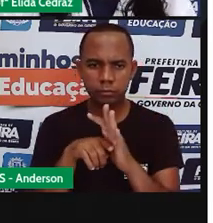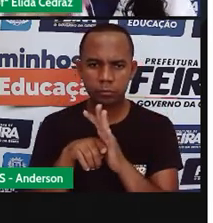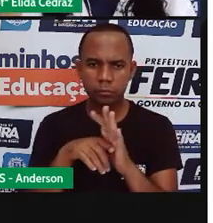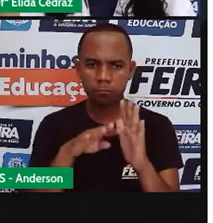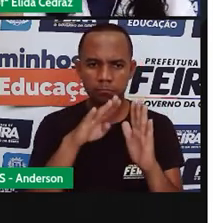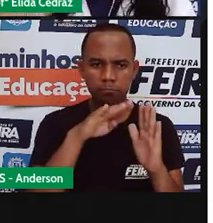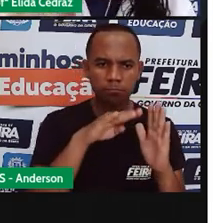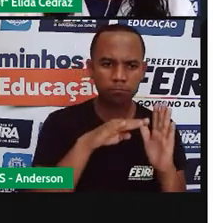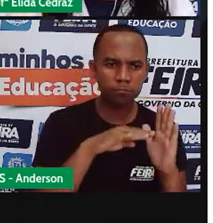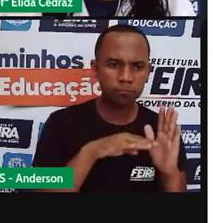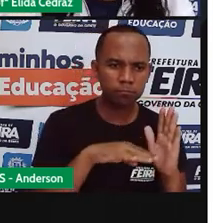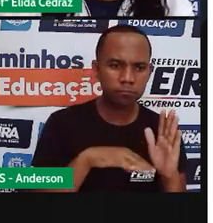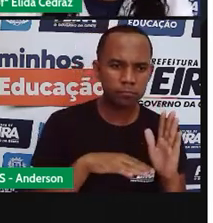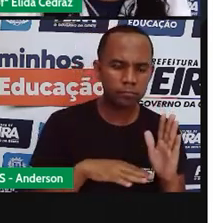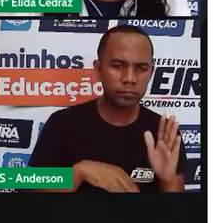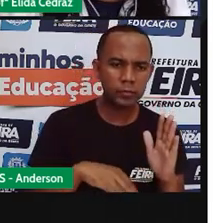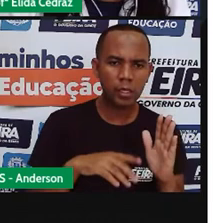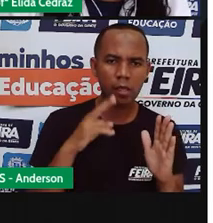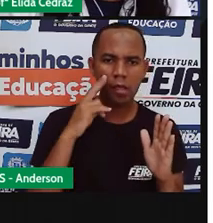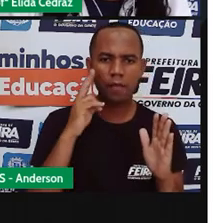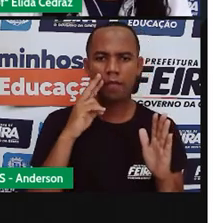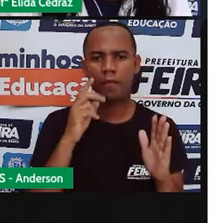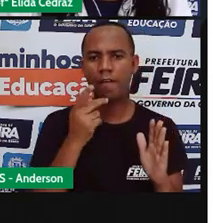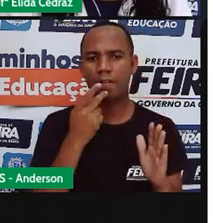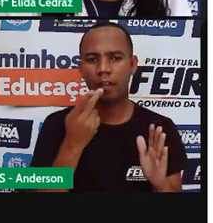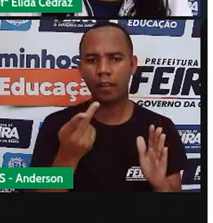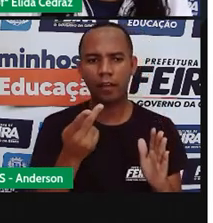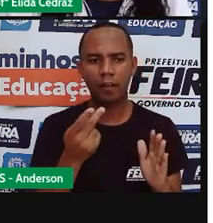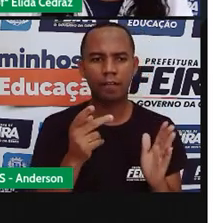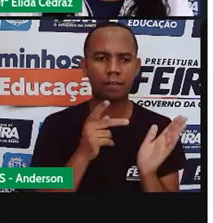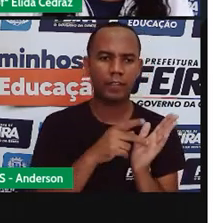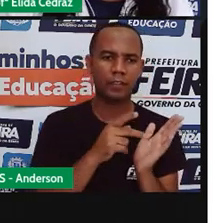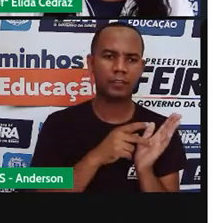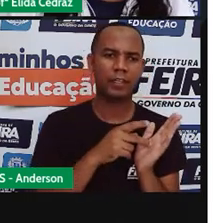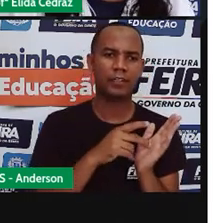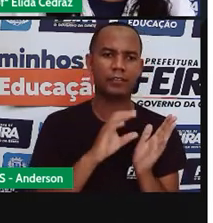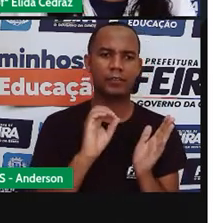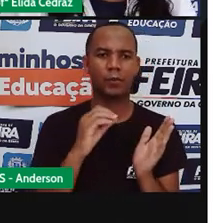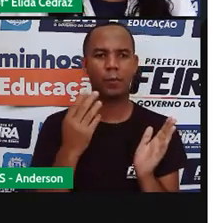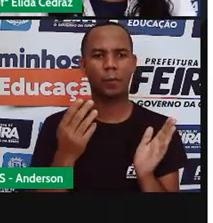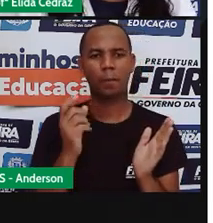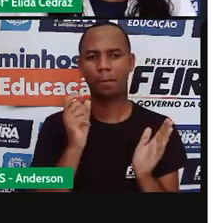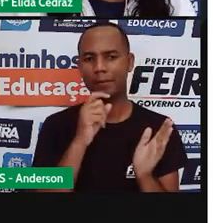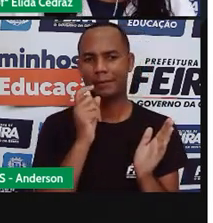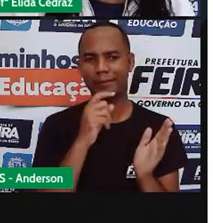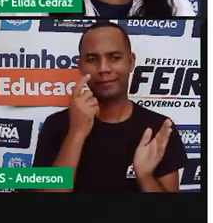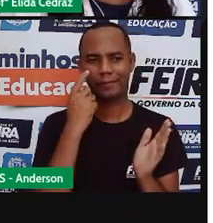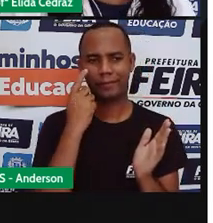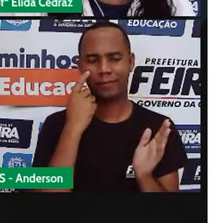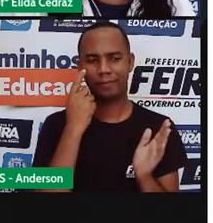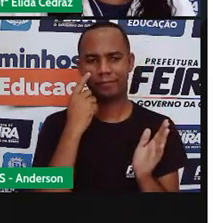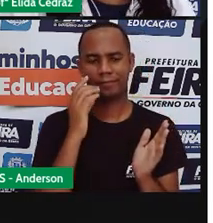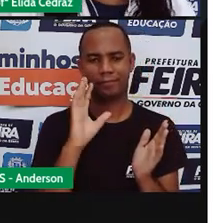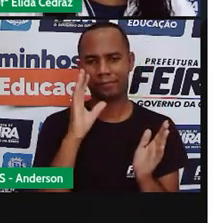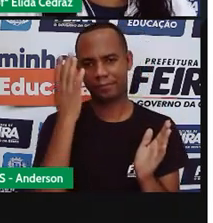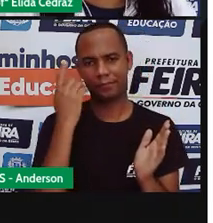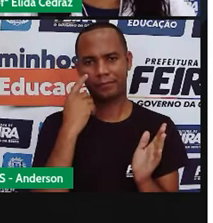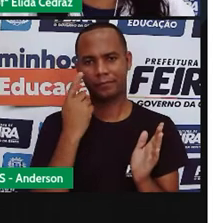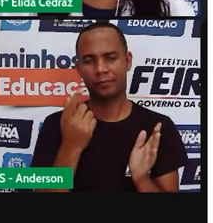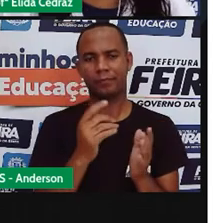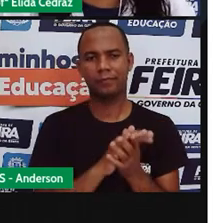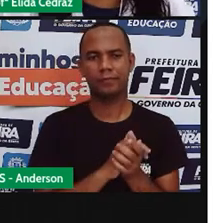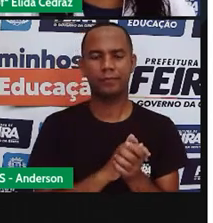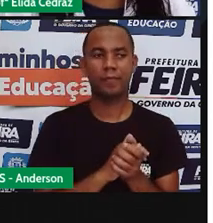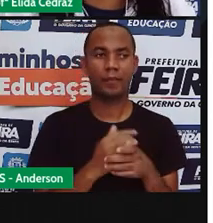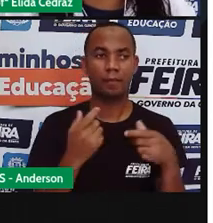vai fazer a leitura do seu texto e vai dizer se é fake ou se é fácil então